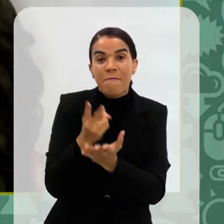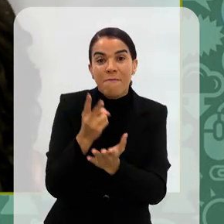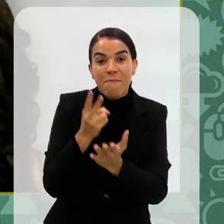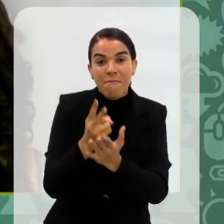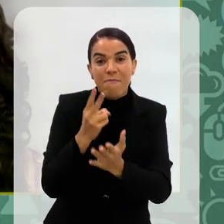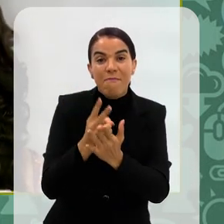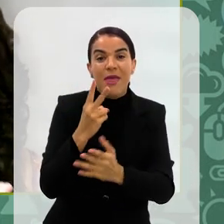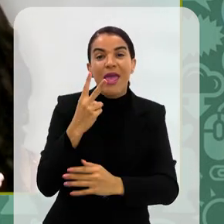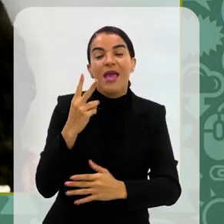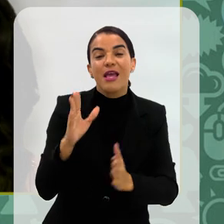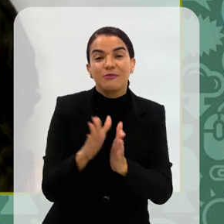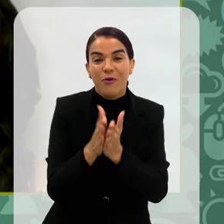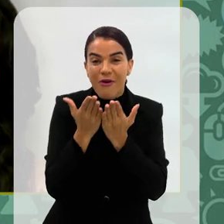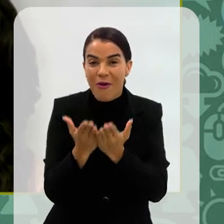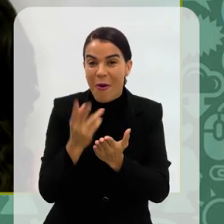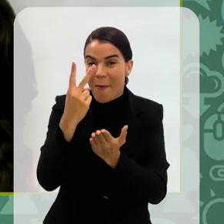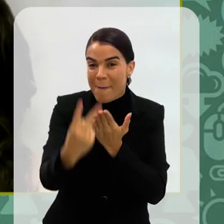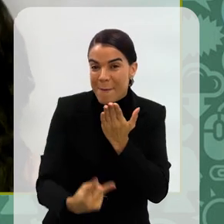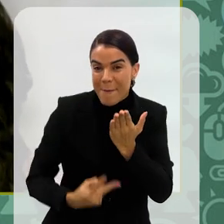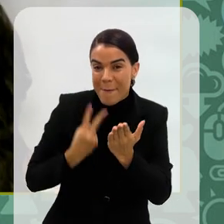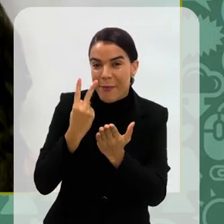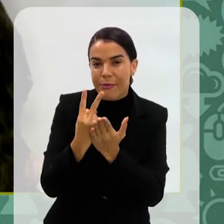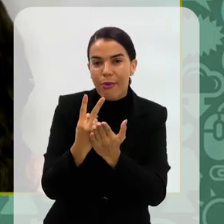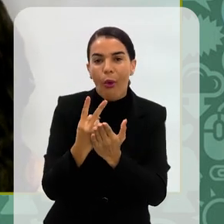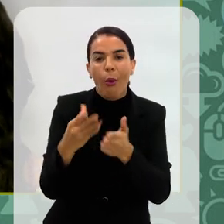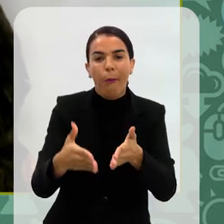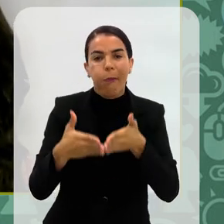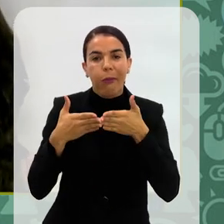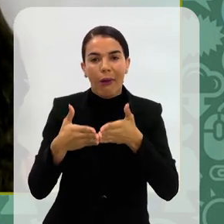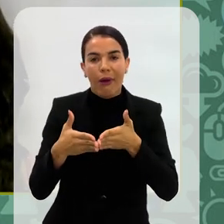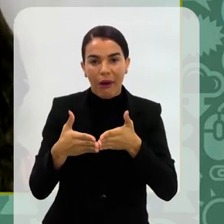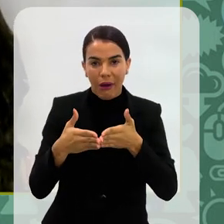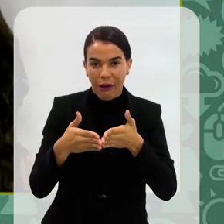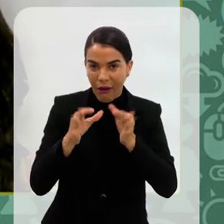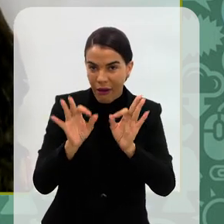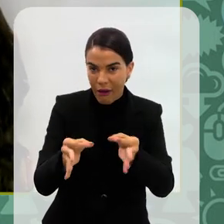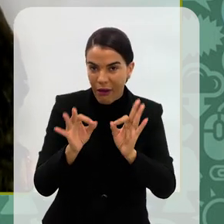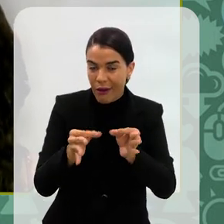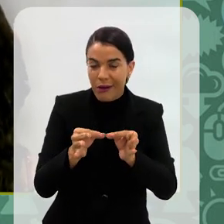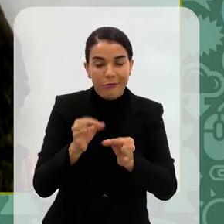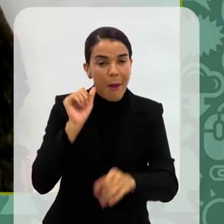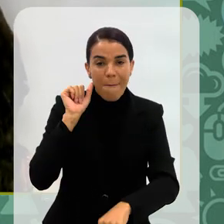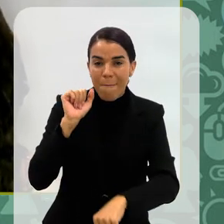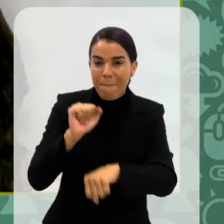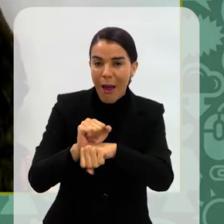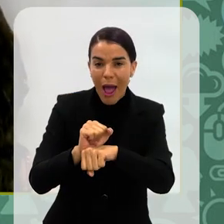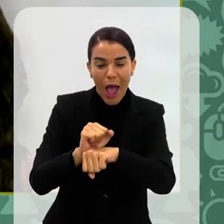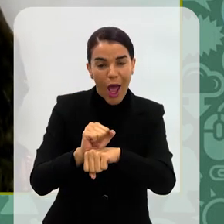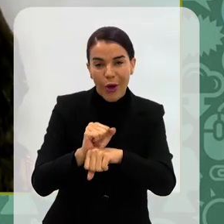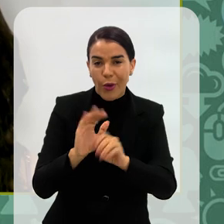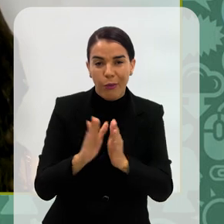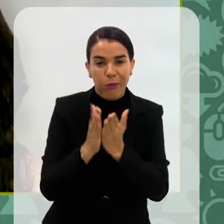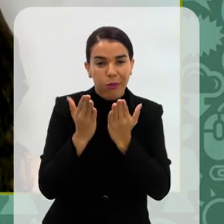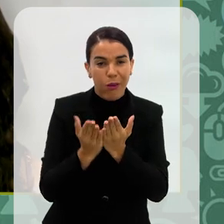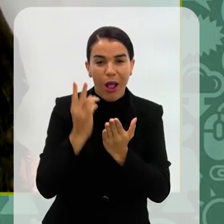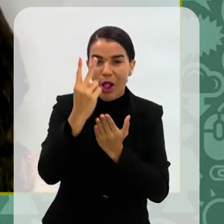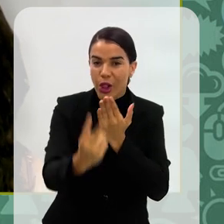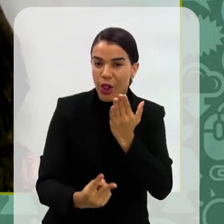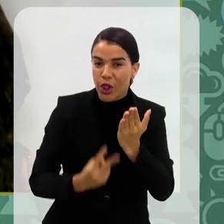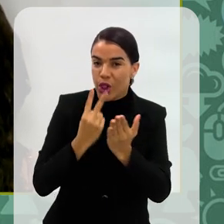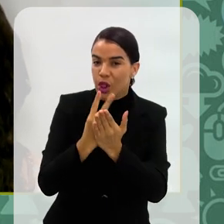A própria Bienal, se não me engano, ia ser nesse período, né? Teve que ser suspenso. Sim, não teve Bienal em